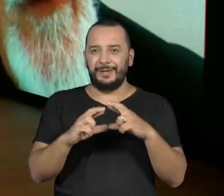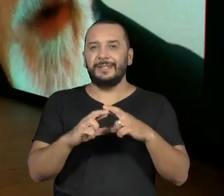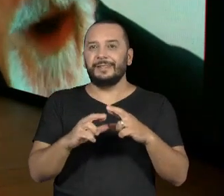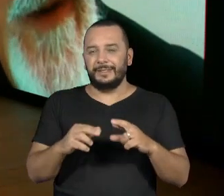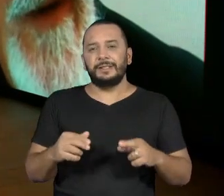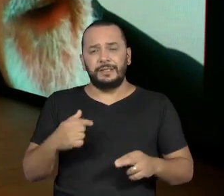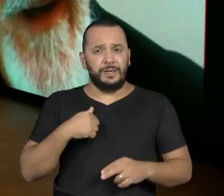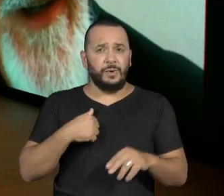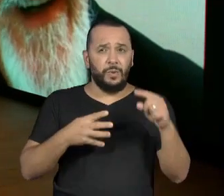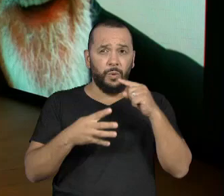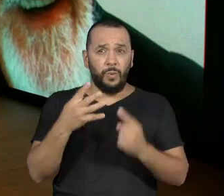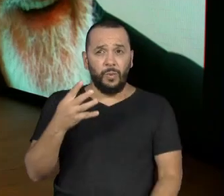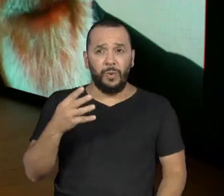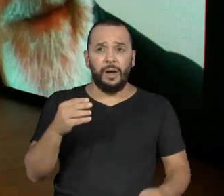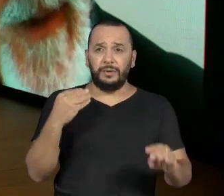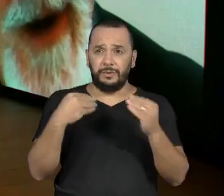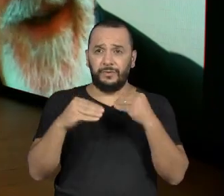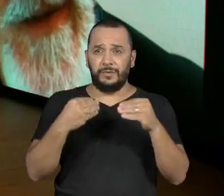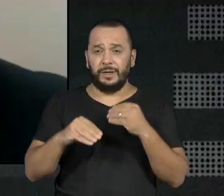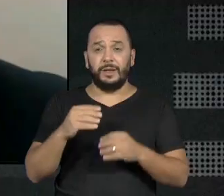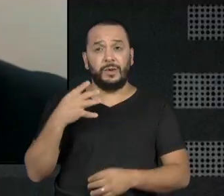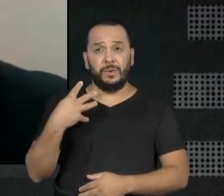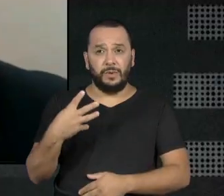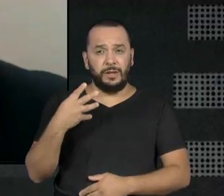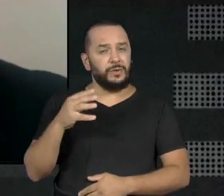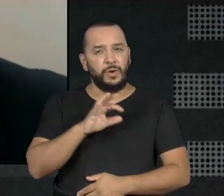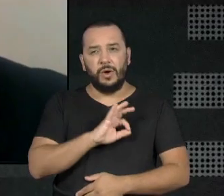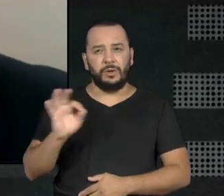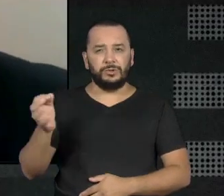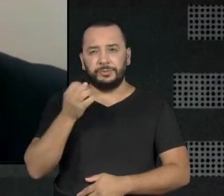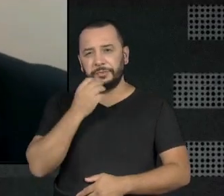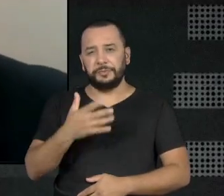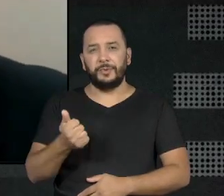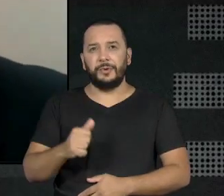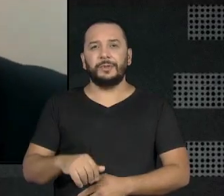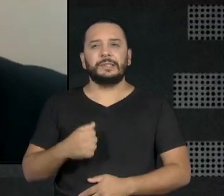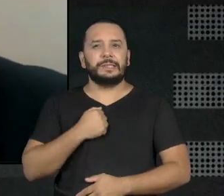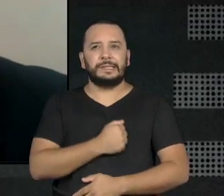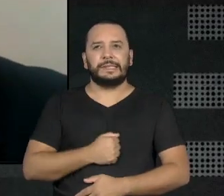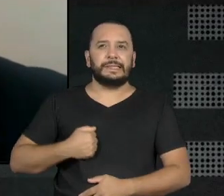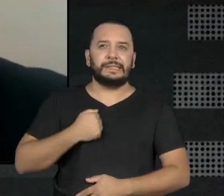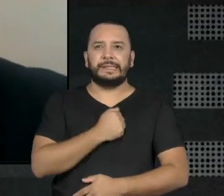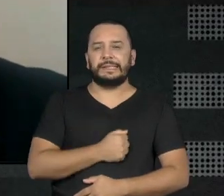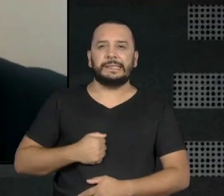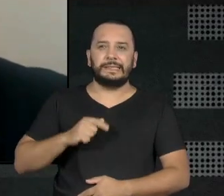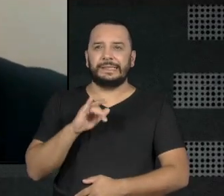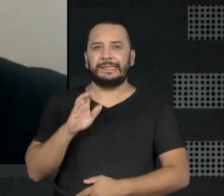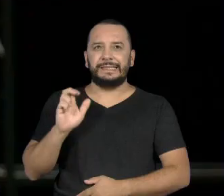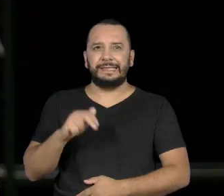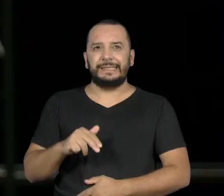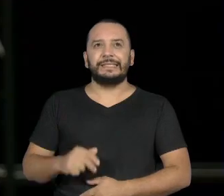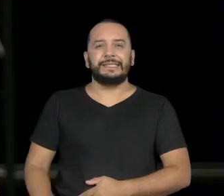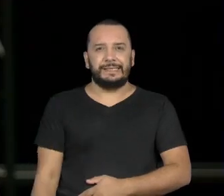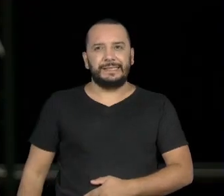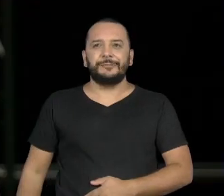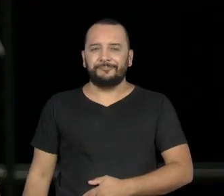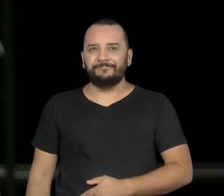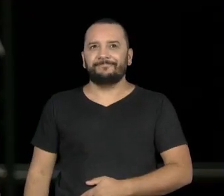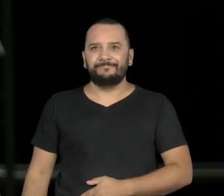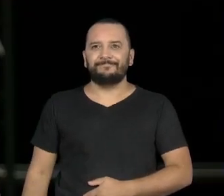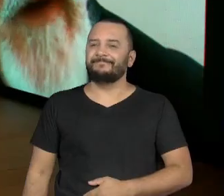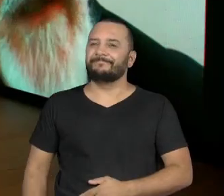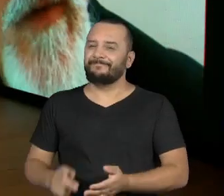comigo. Eu fiz quatro novelas lá. Ótimo isso, né? Eu senti uma saudade da Lilian, viu? Sinto mesmo.